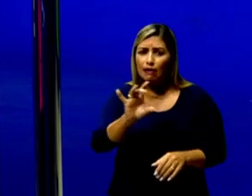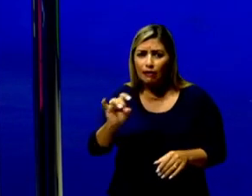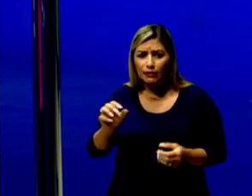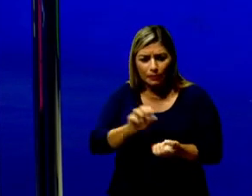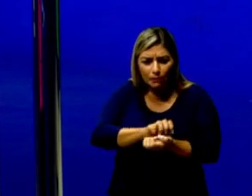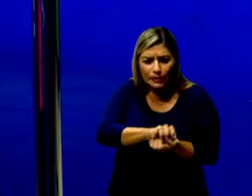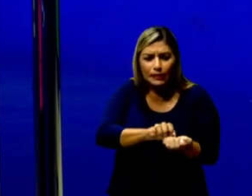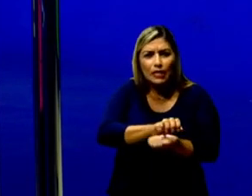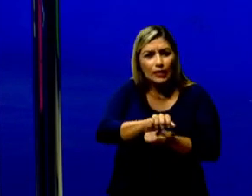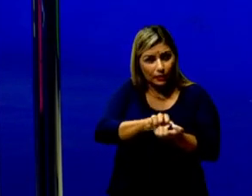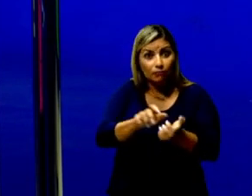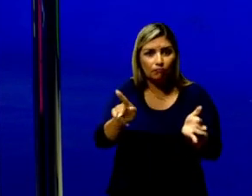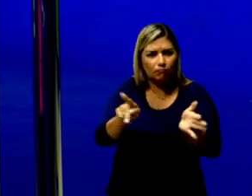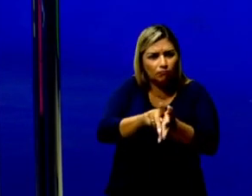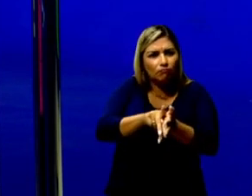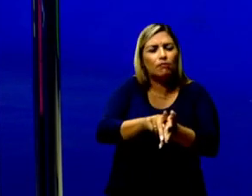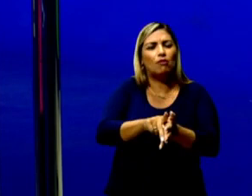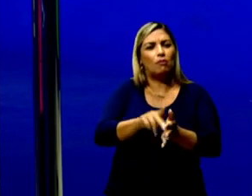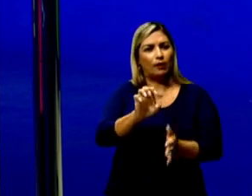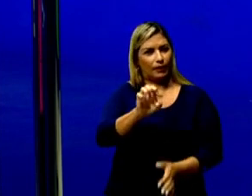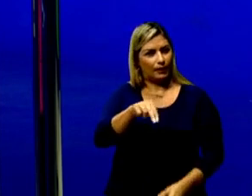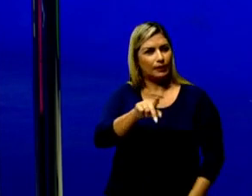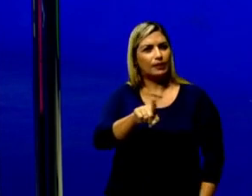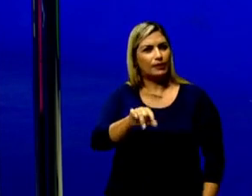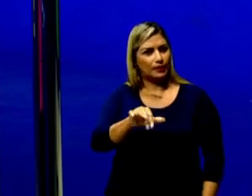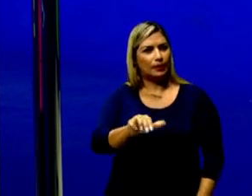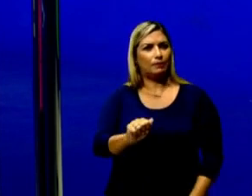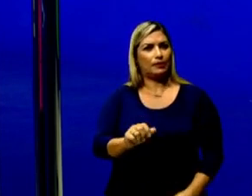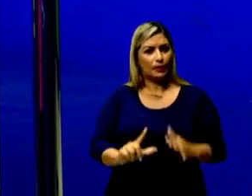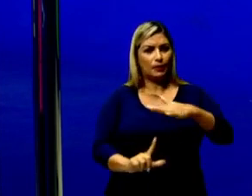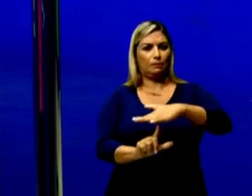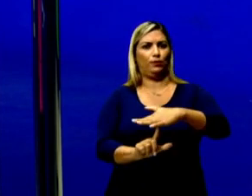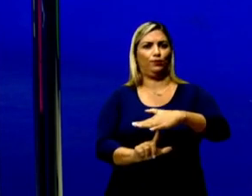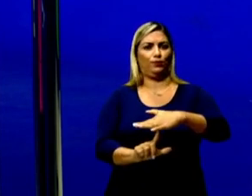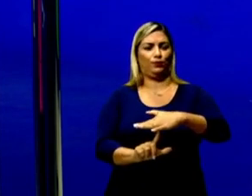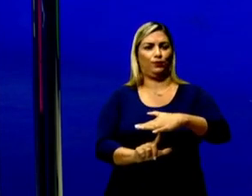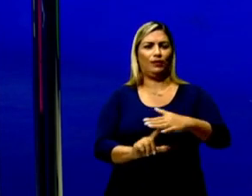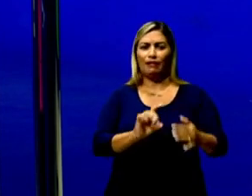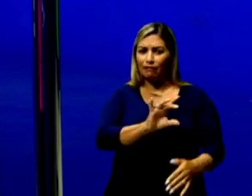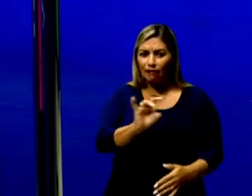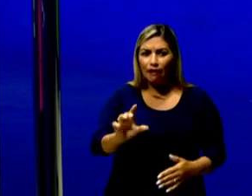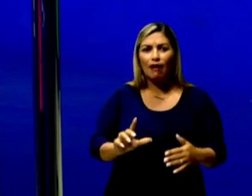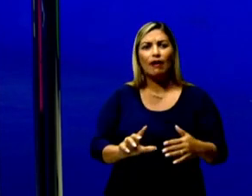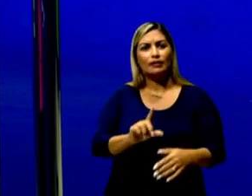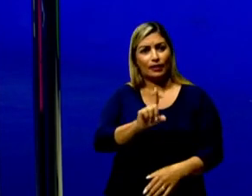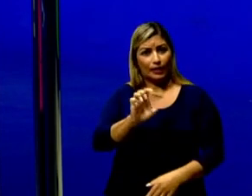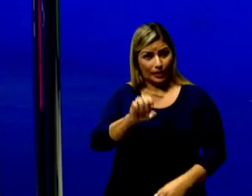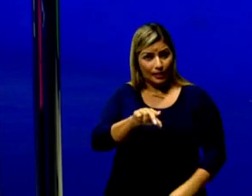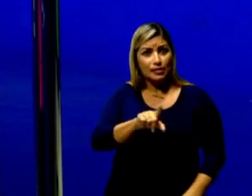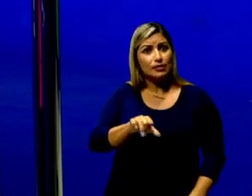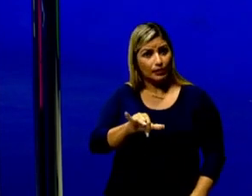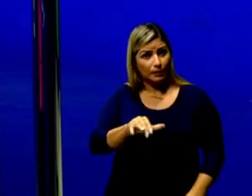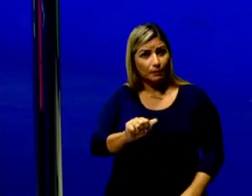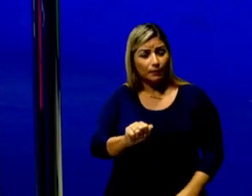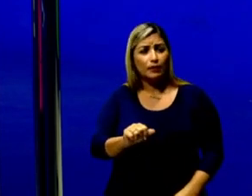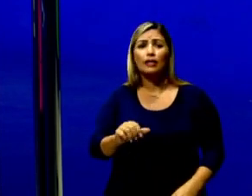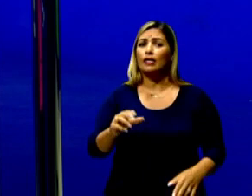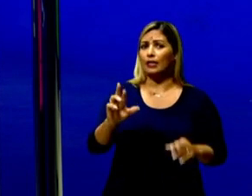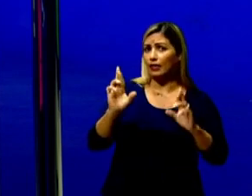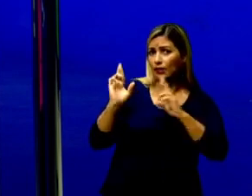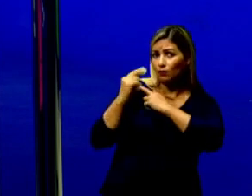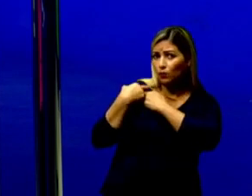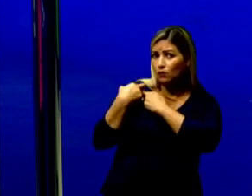possui suas próprias enzimas de restrição. E cada enzima de restrição é responsável pelo